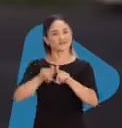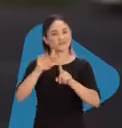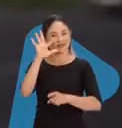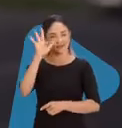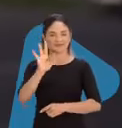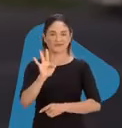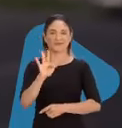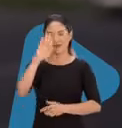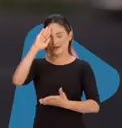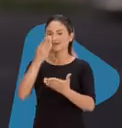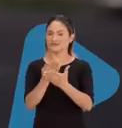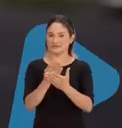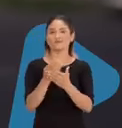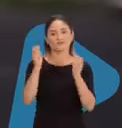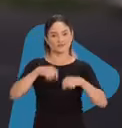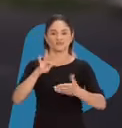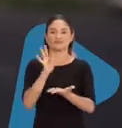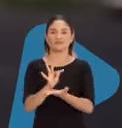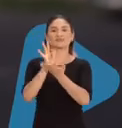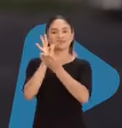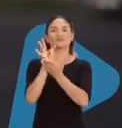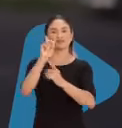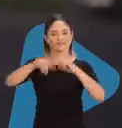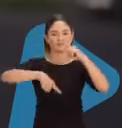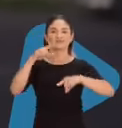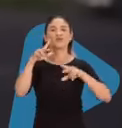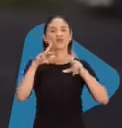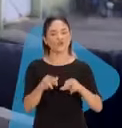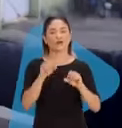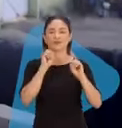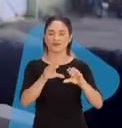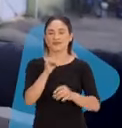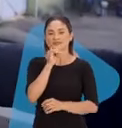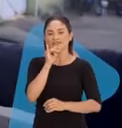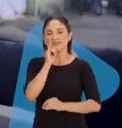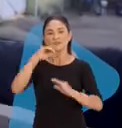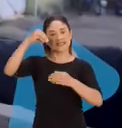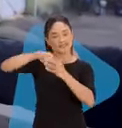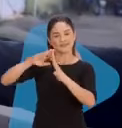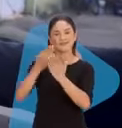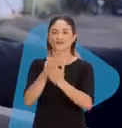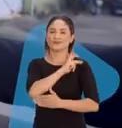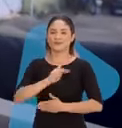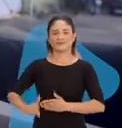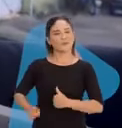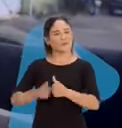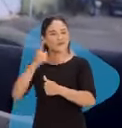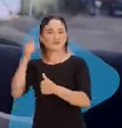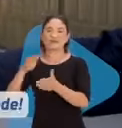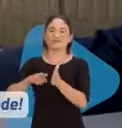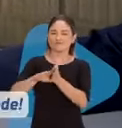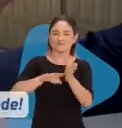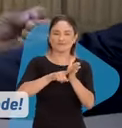firmino. Eu acredito nele e sei que Teresina com ele vai avançar como a educação avançou. Ele é exemplo nas escolas da prefeitura. Primeiro lugar